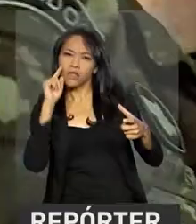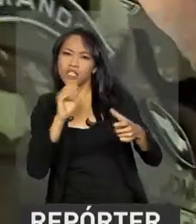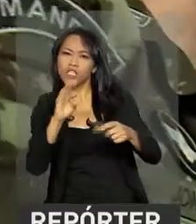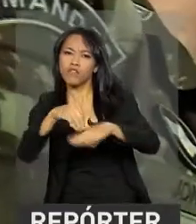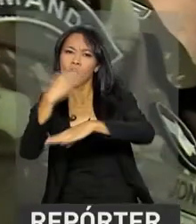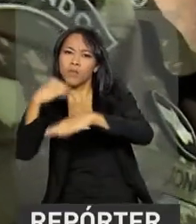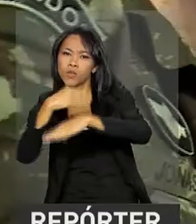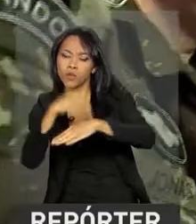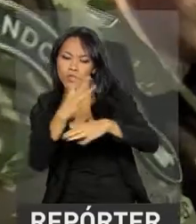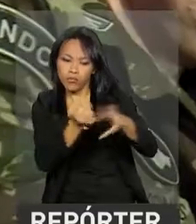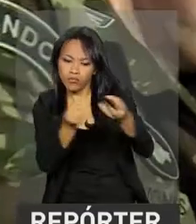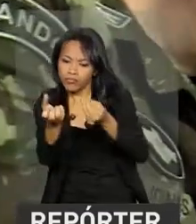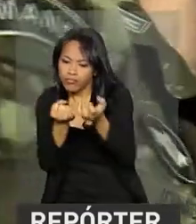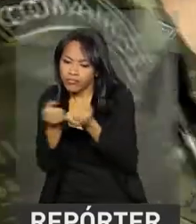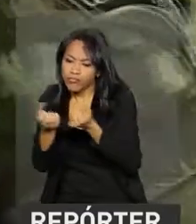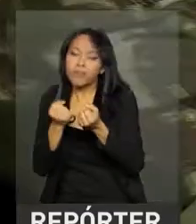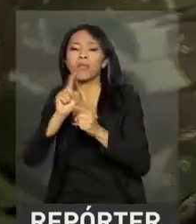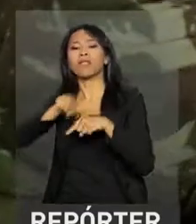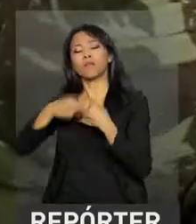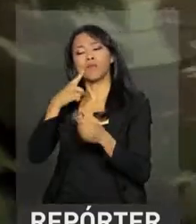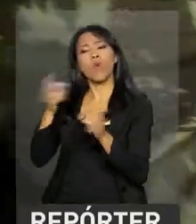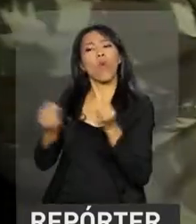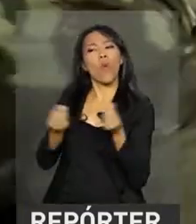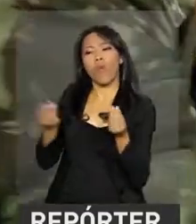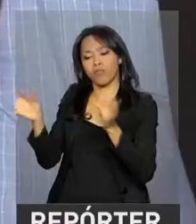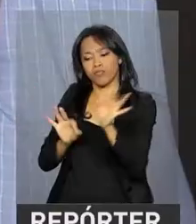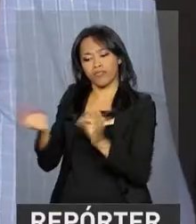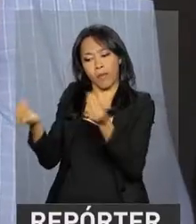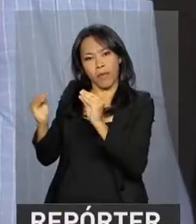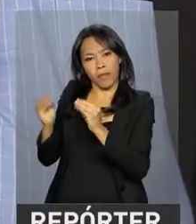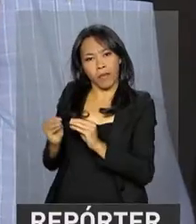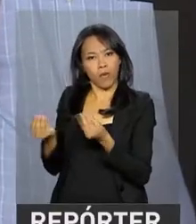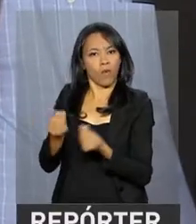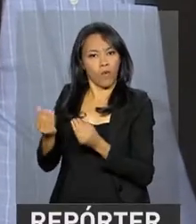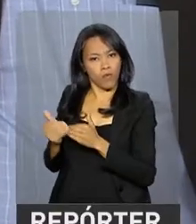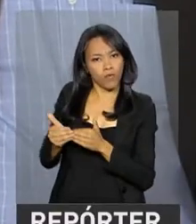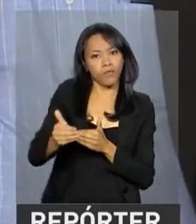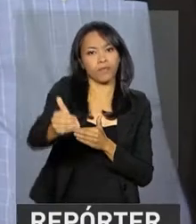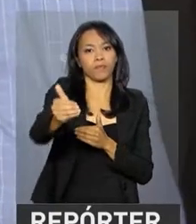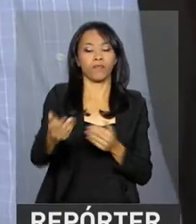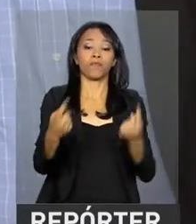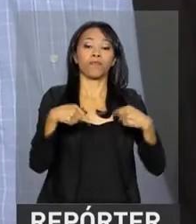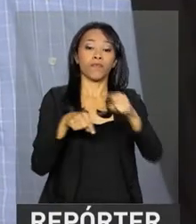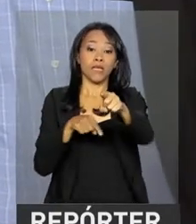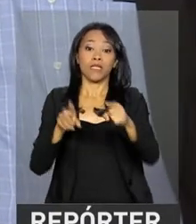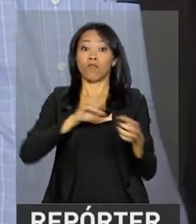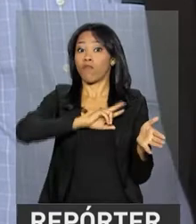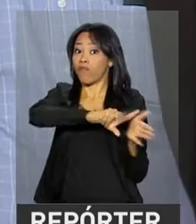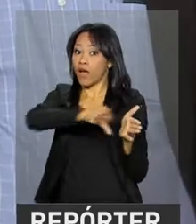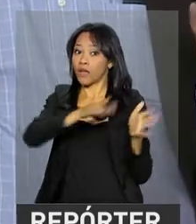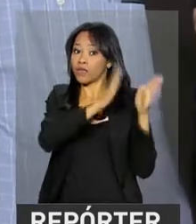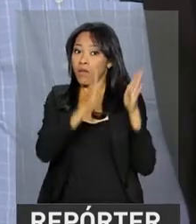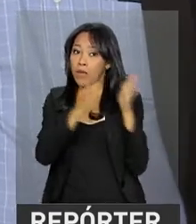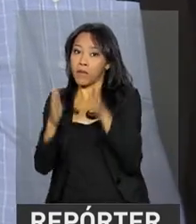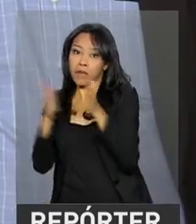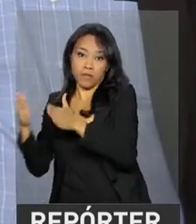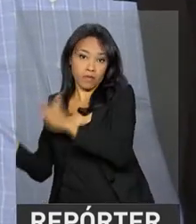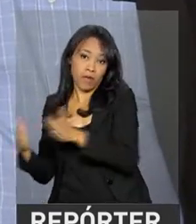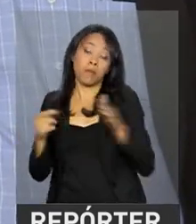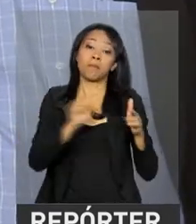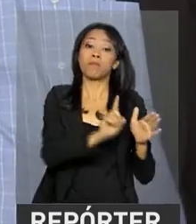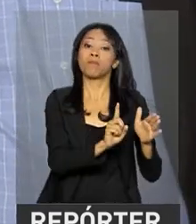de dados, para que os próximos passos sejam definidos. Serão várias fases dessa operação. Uma segunda fase